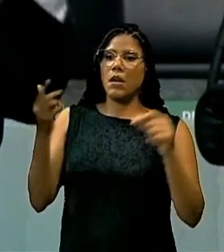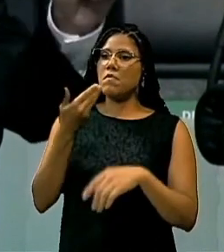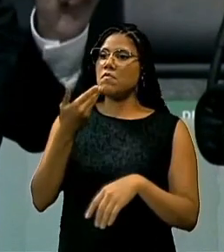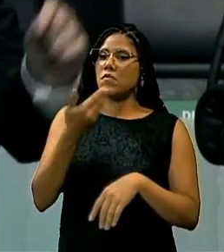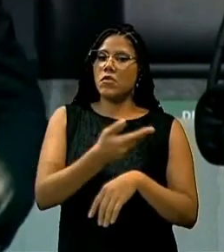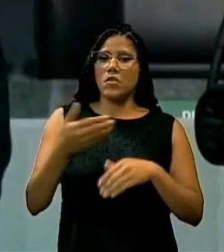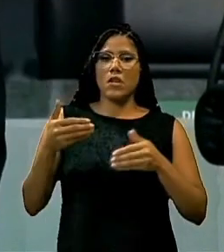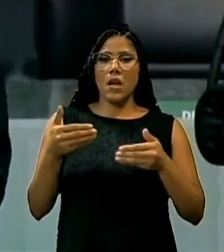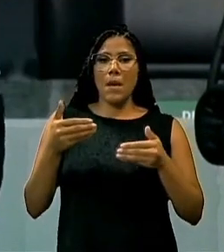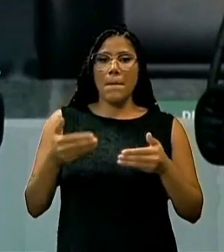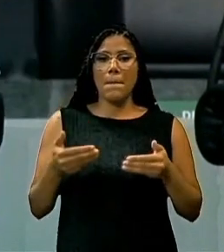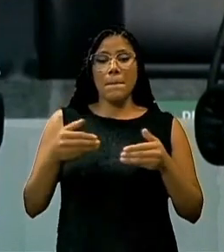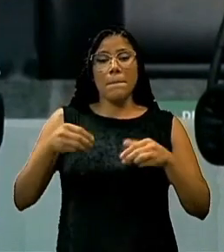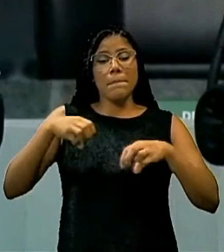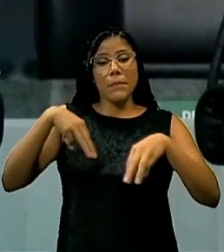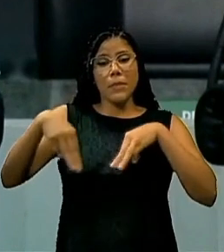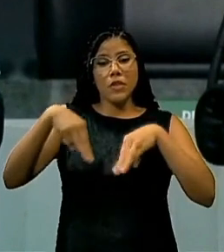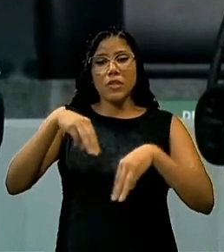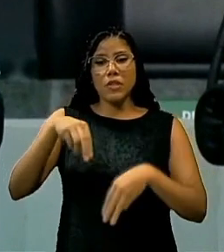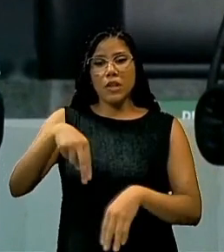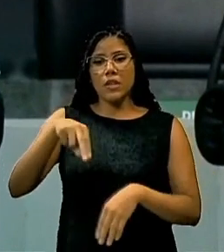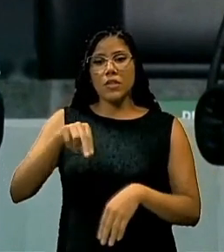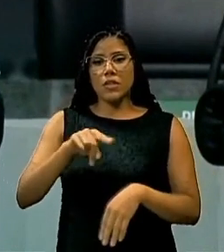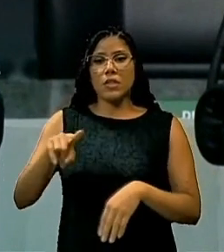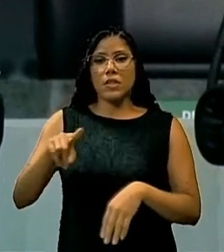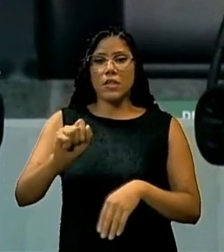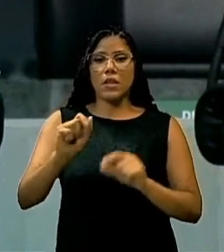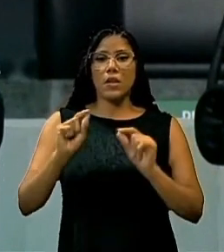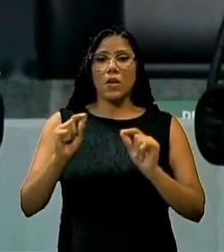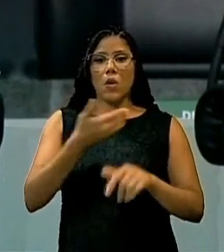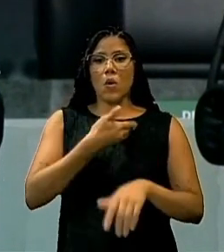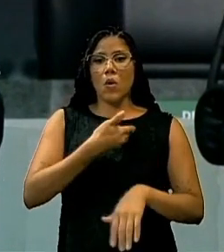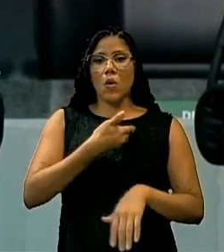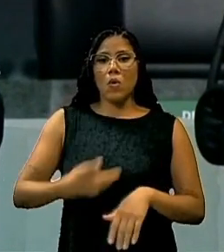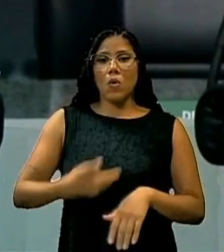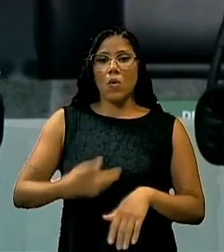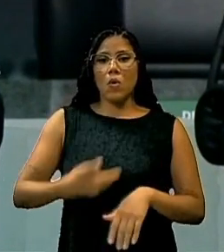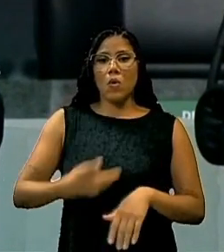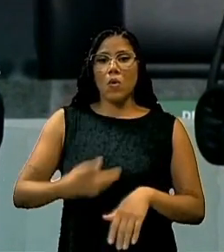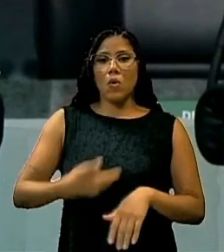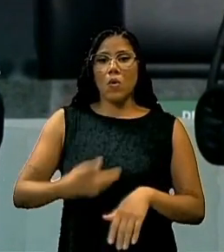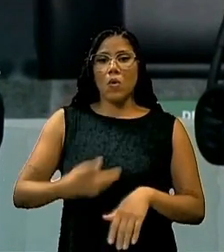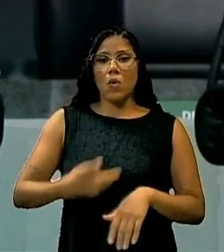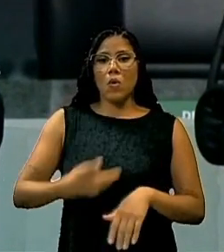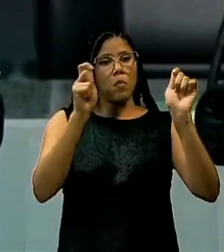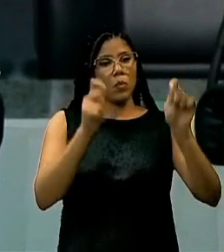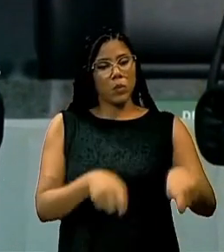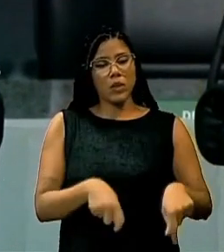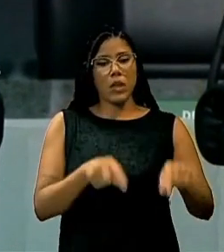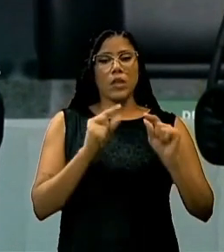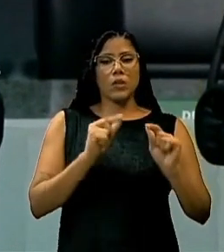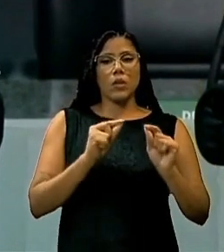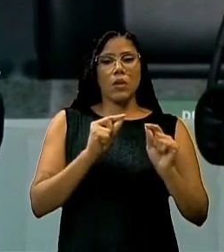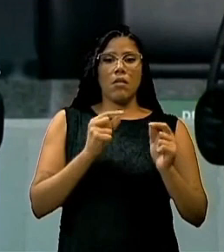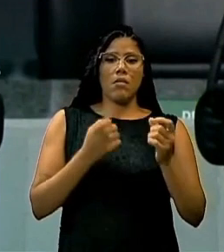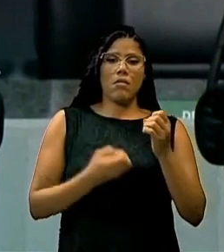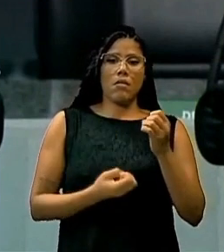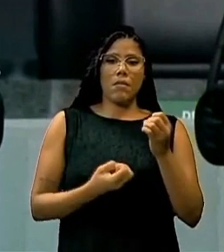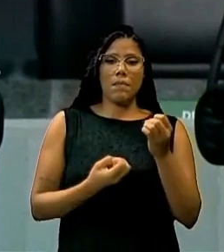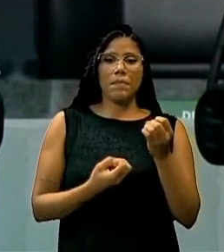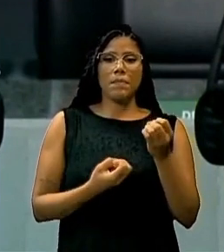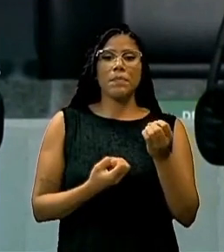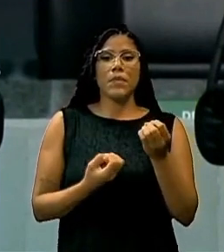ministra Nízia, ministra da Saúde, que o governo federal tivesse a condição de implantar